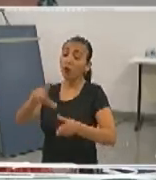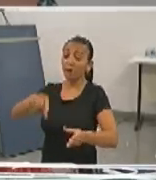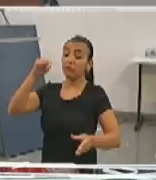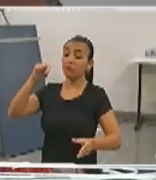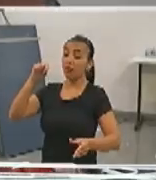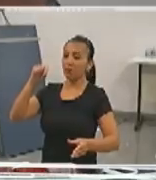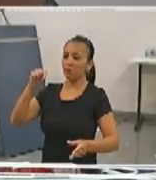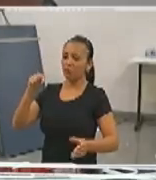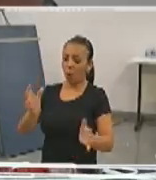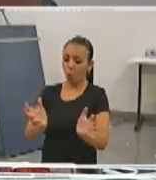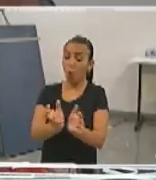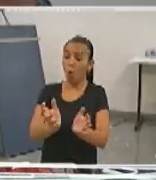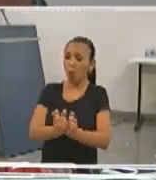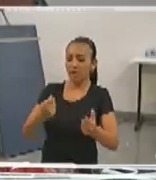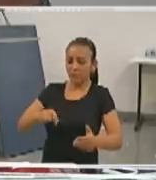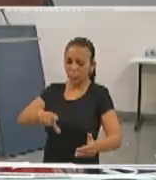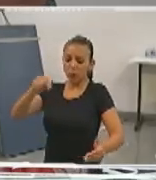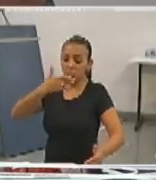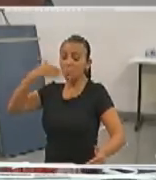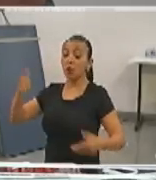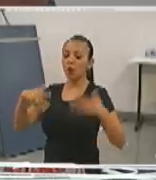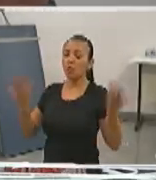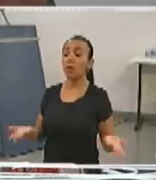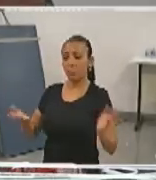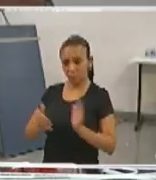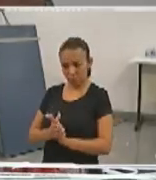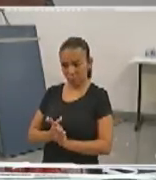Então, eu acho que a melhor maneira de fazer isso é